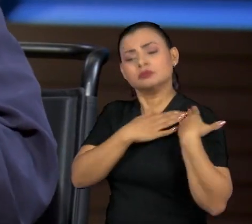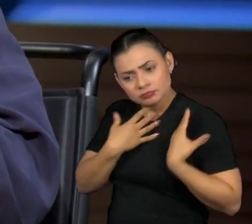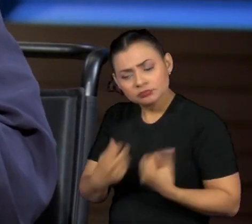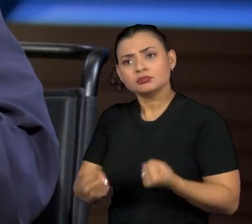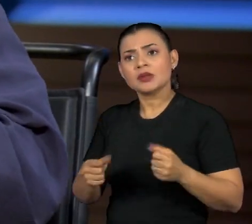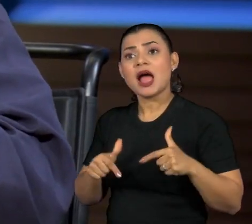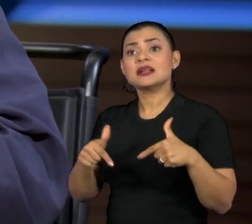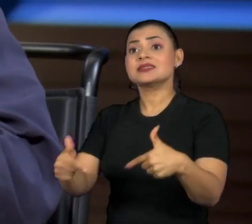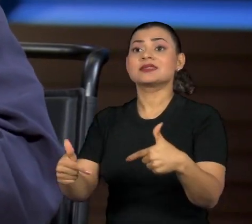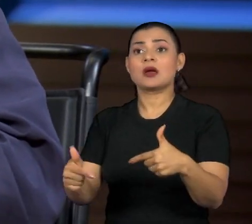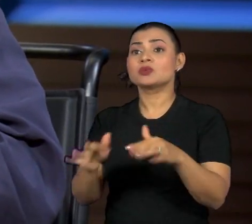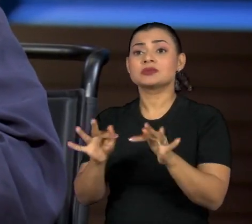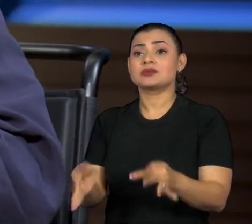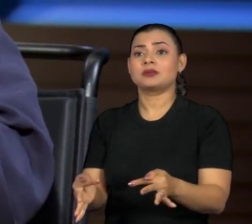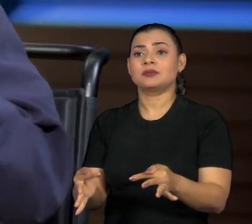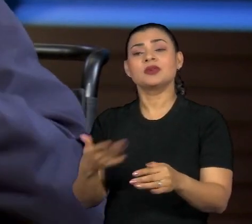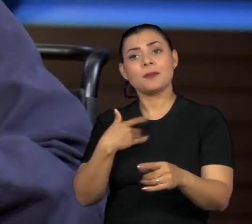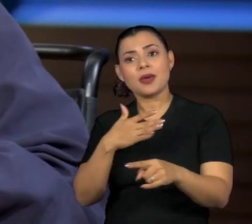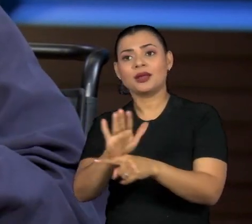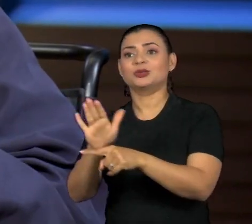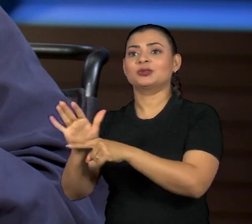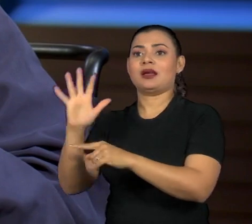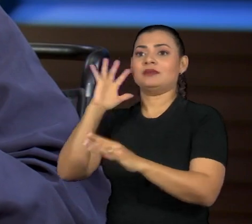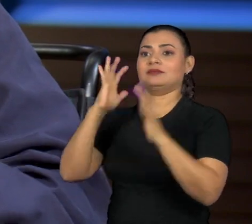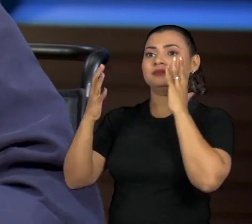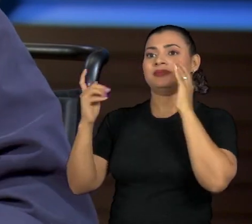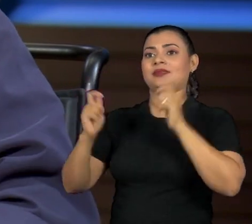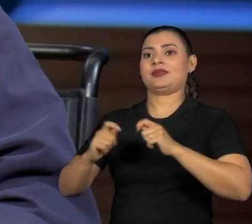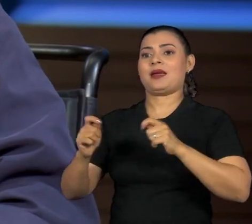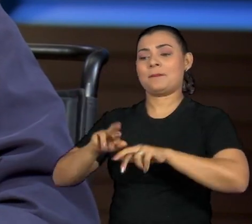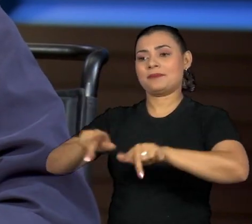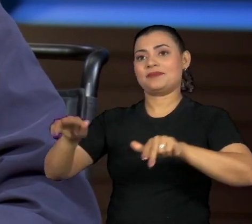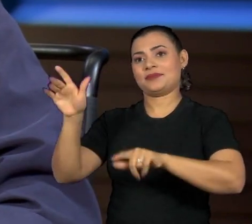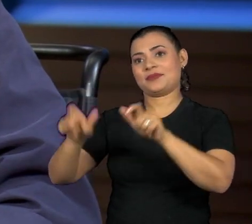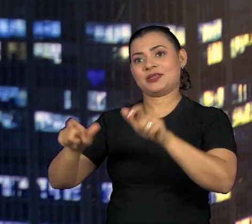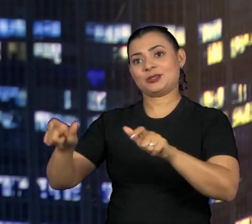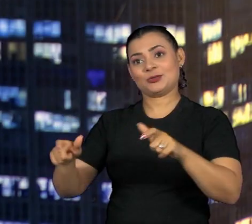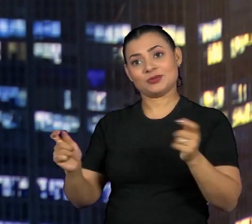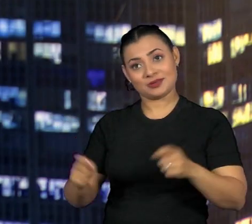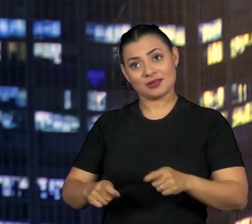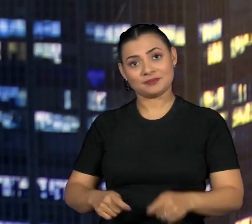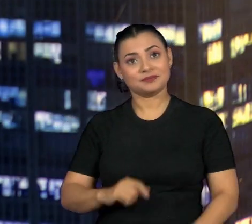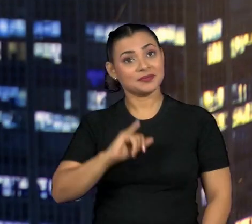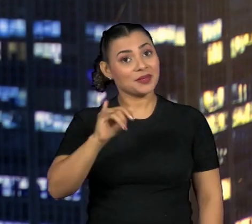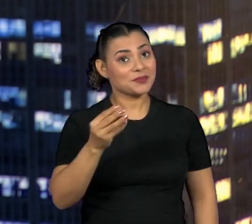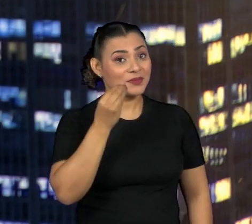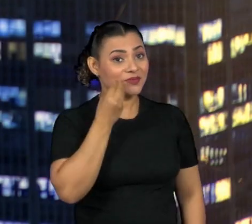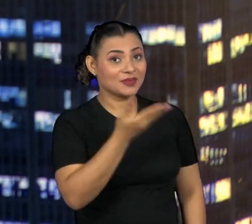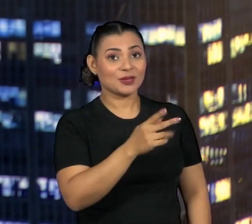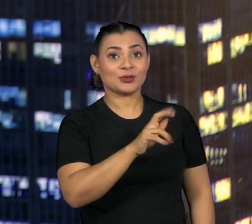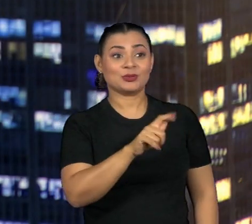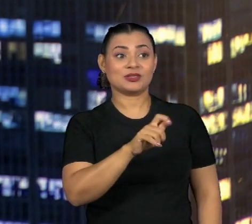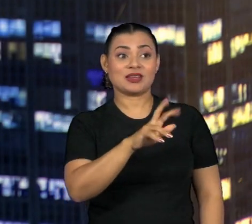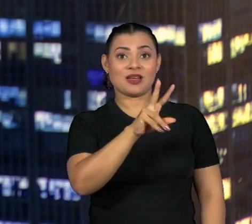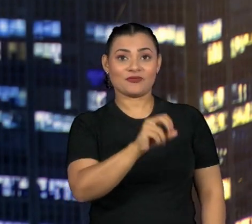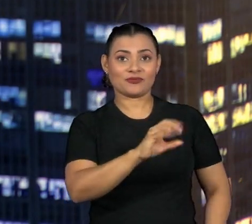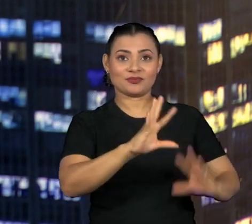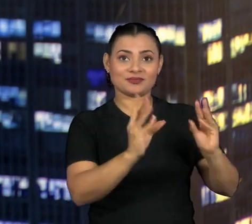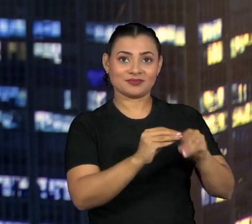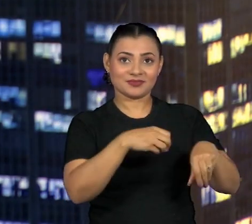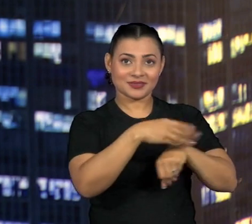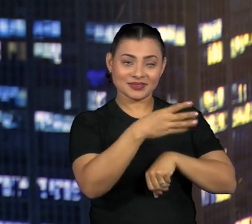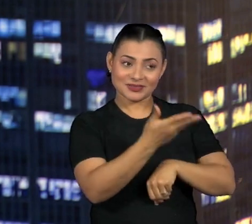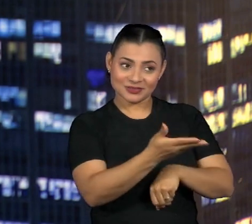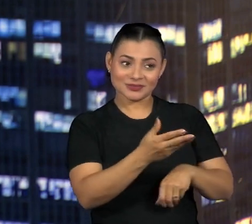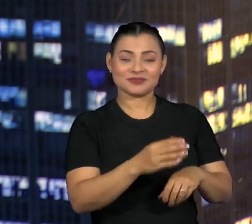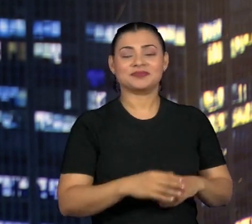pequenas partes que também vão ajudar, dado que somos muitas pessoas. Pegar carona aí, o Gustavo deu esse recado.